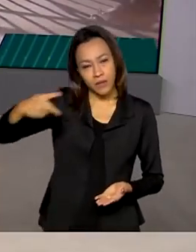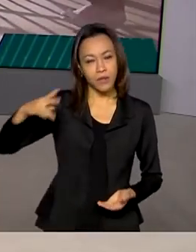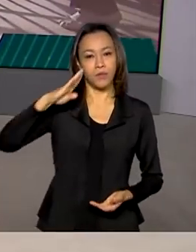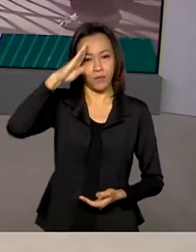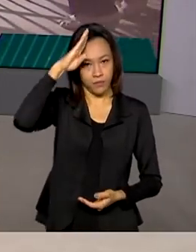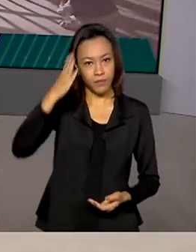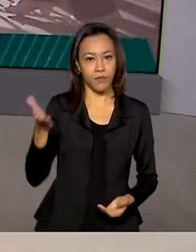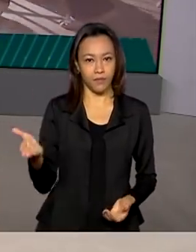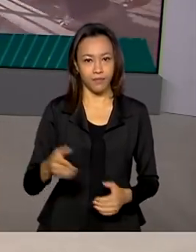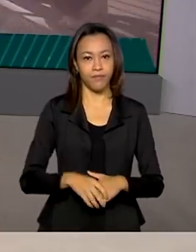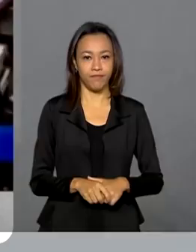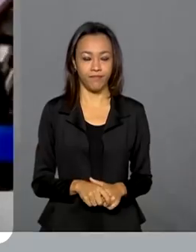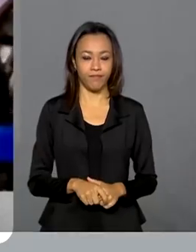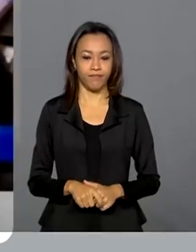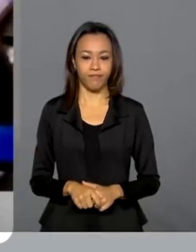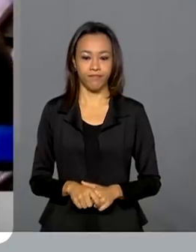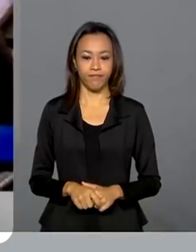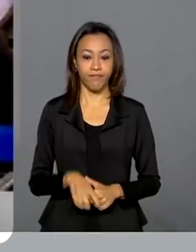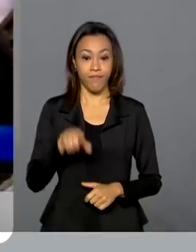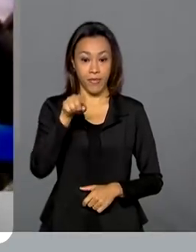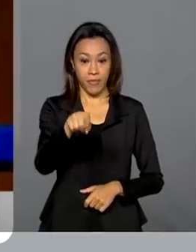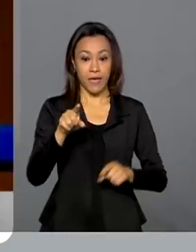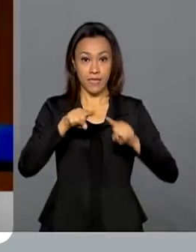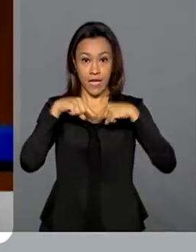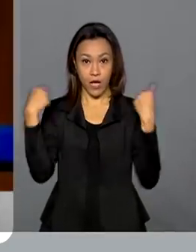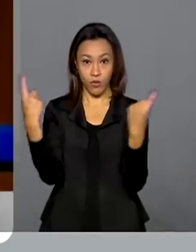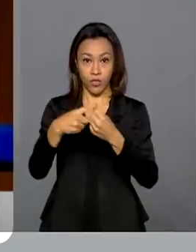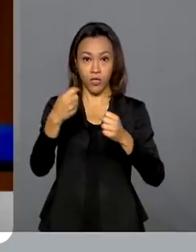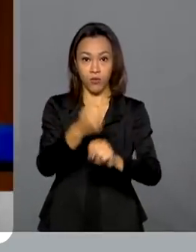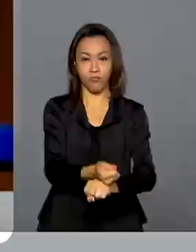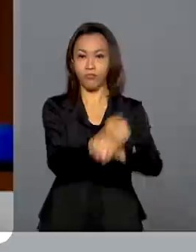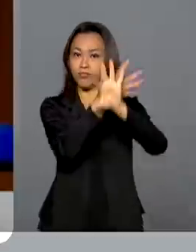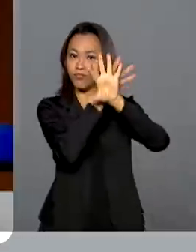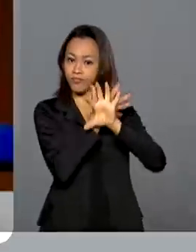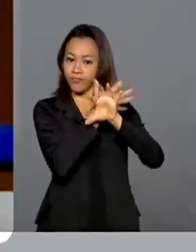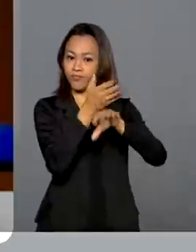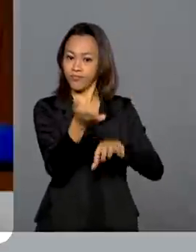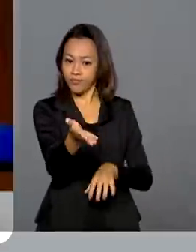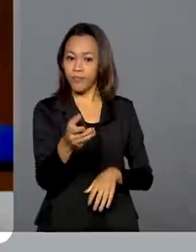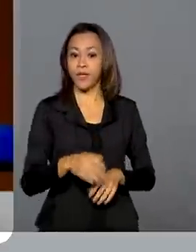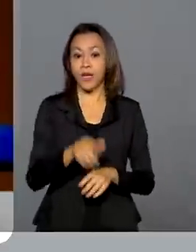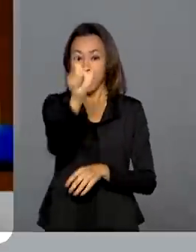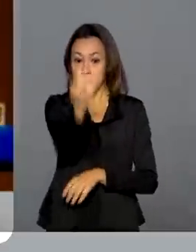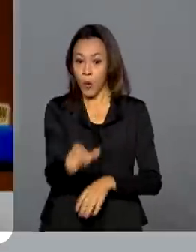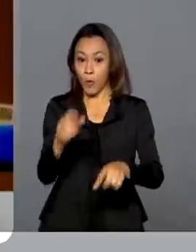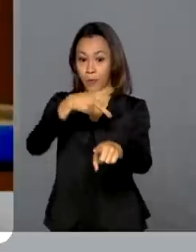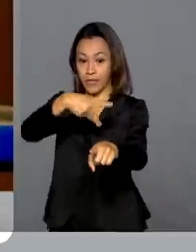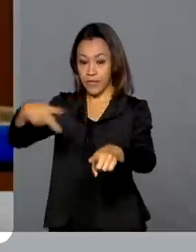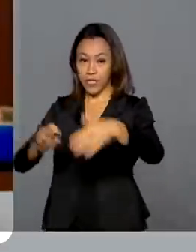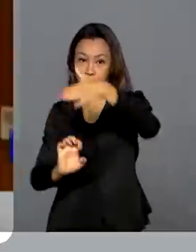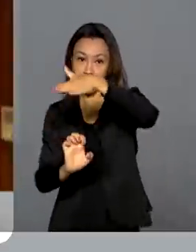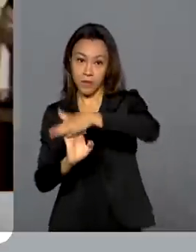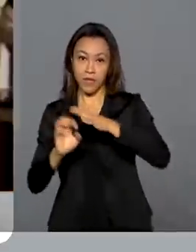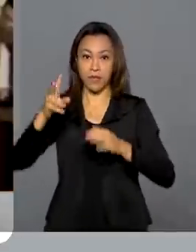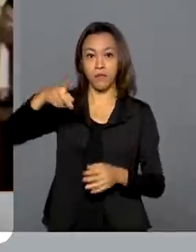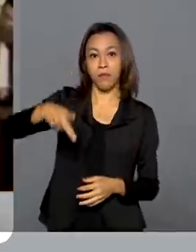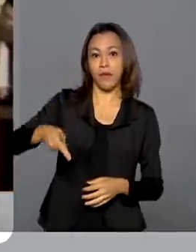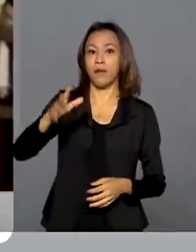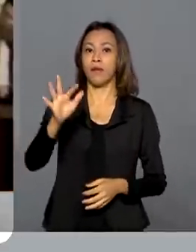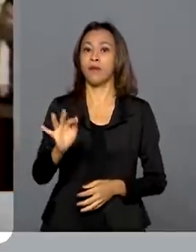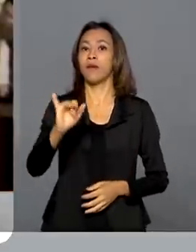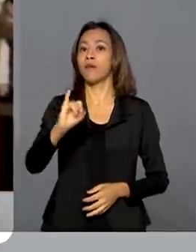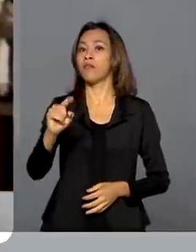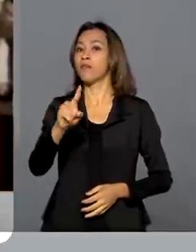Bolsonaro. Na reunião por videoconferência com o presidente mundial da Pfizer, o presidente Jair Bolsonaro